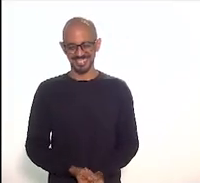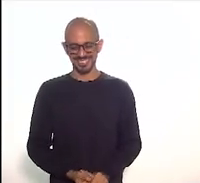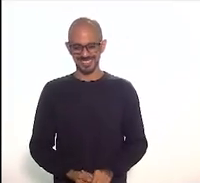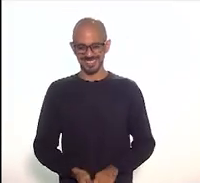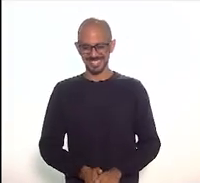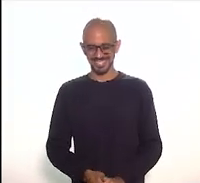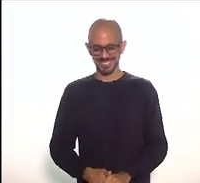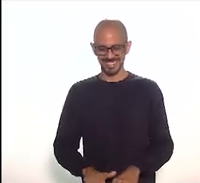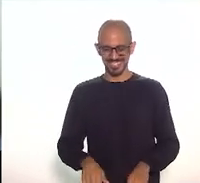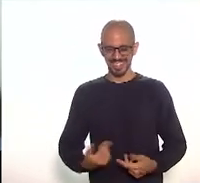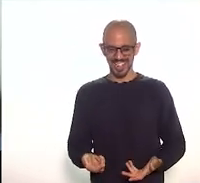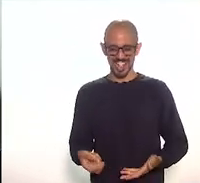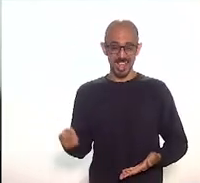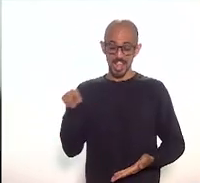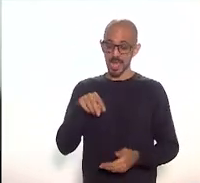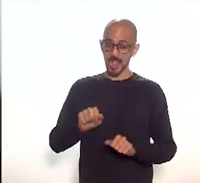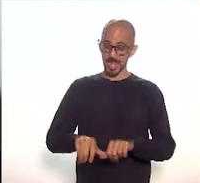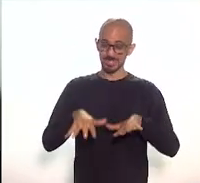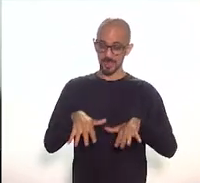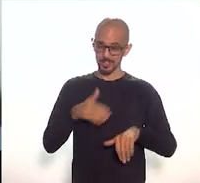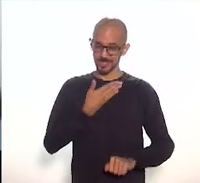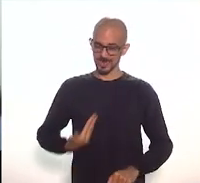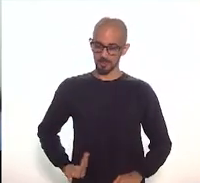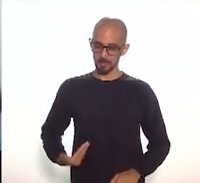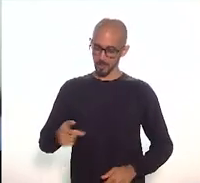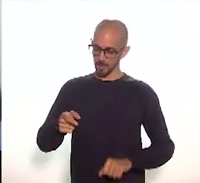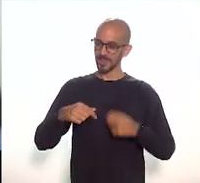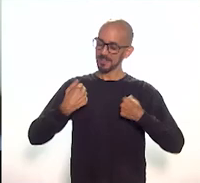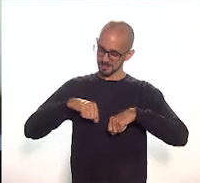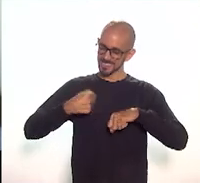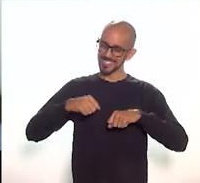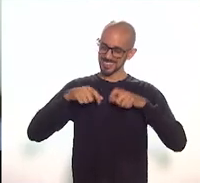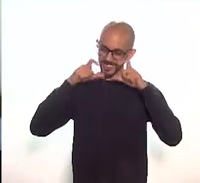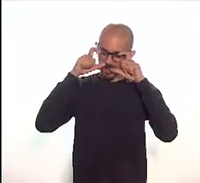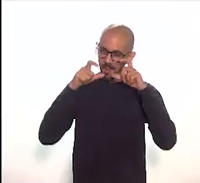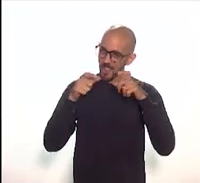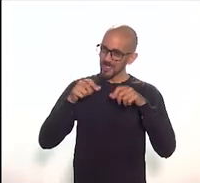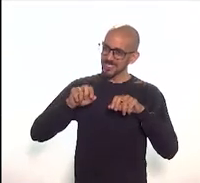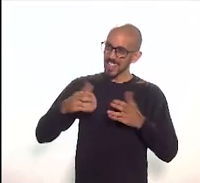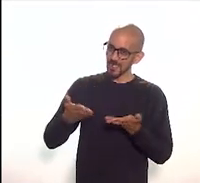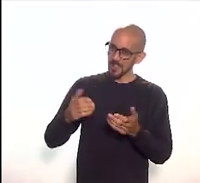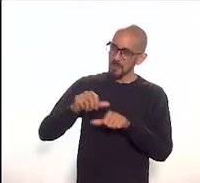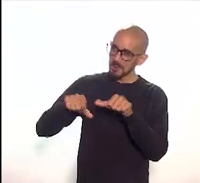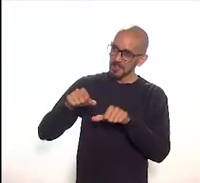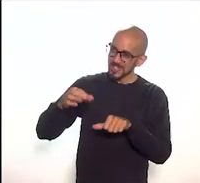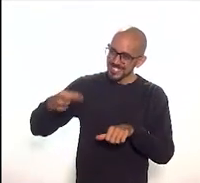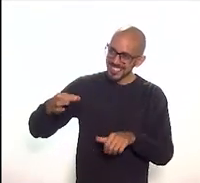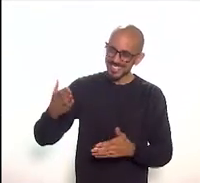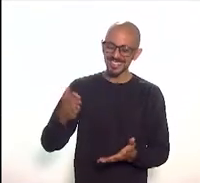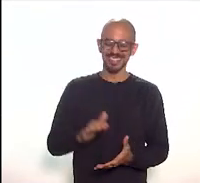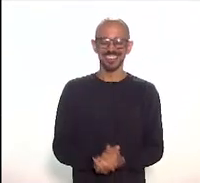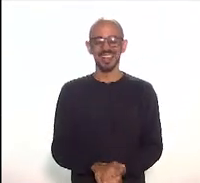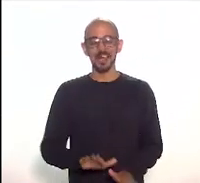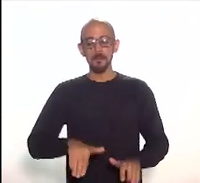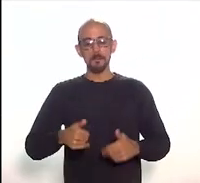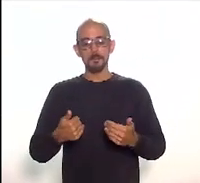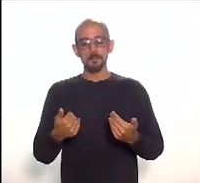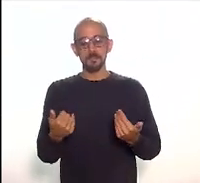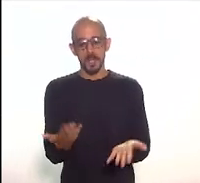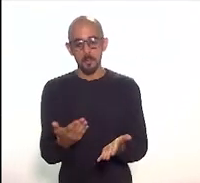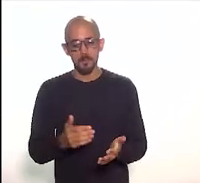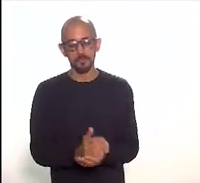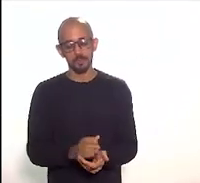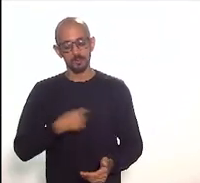Porque nas audiências públicas pretéritas do óculos não era esse, não André? Mas discutimos